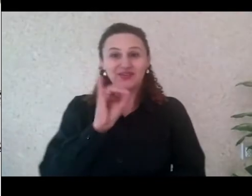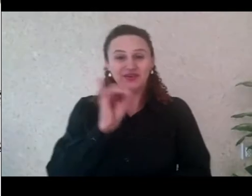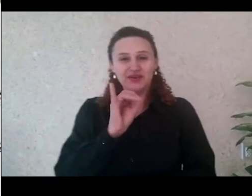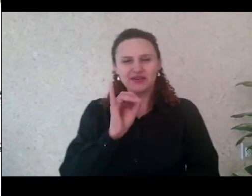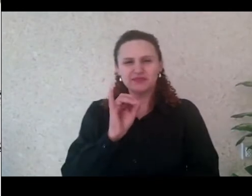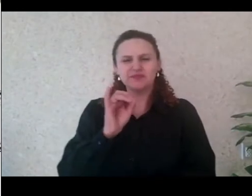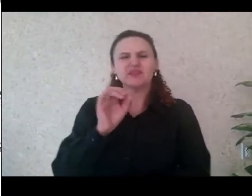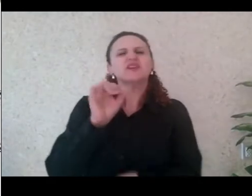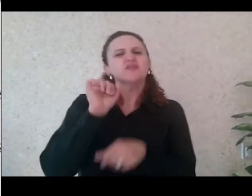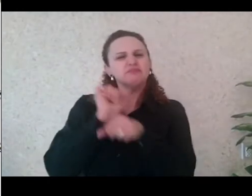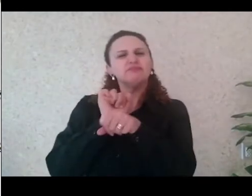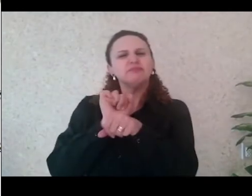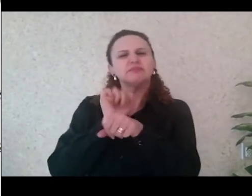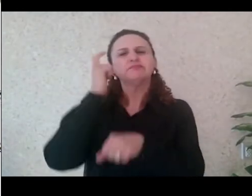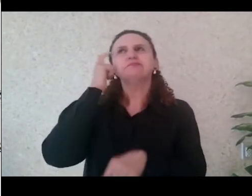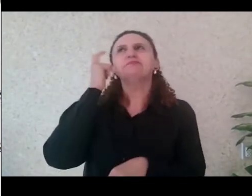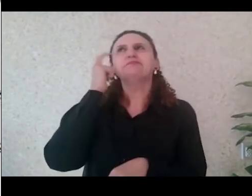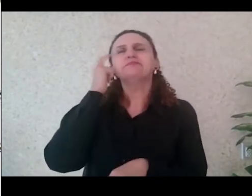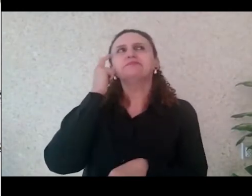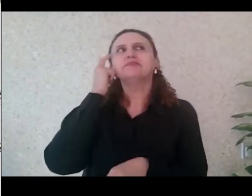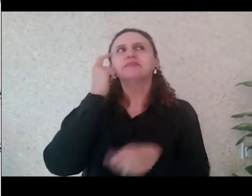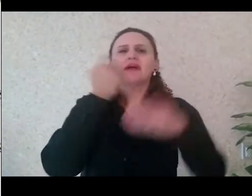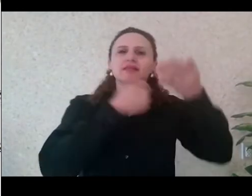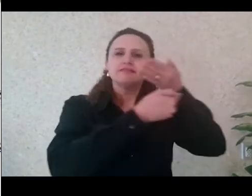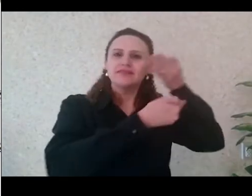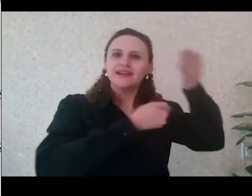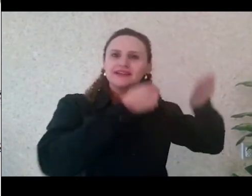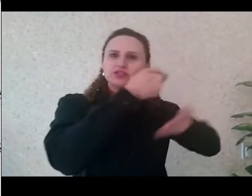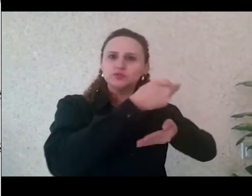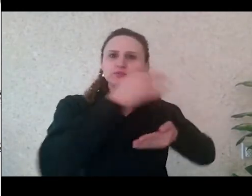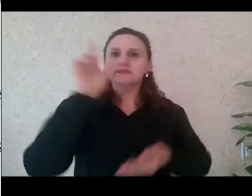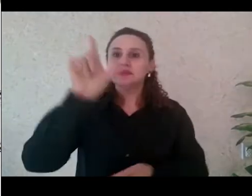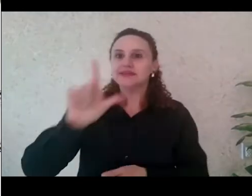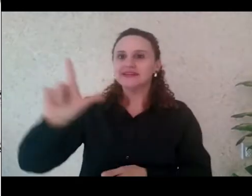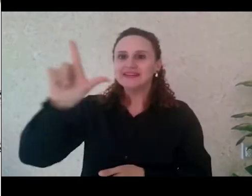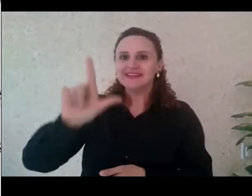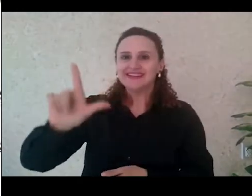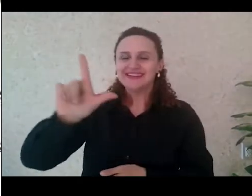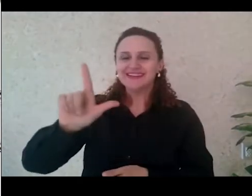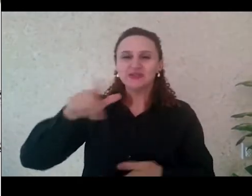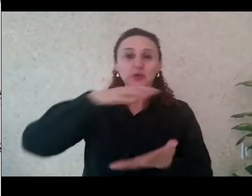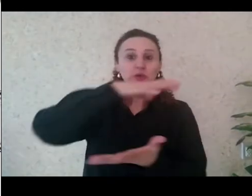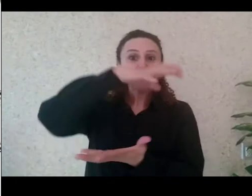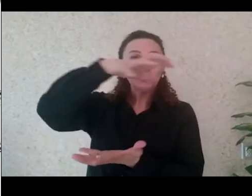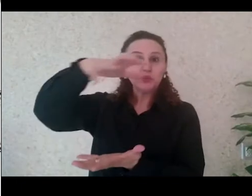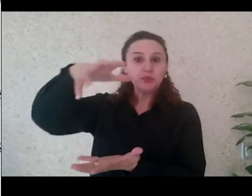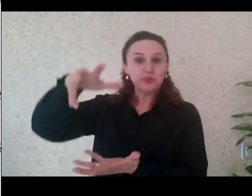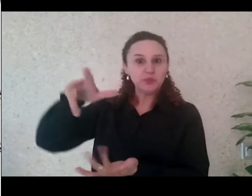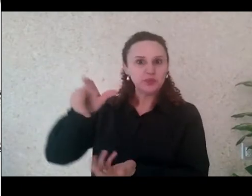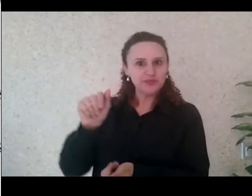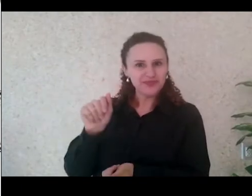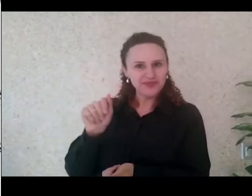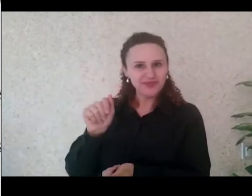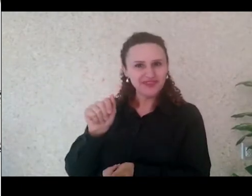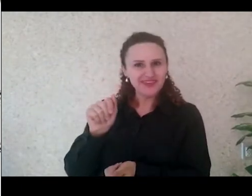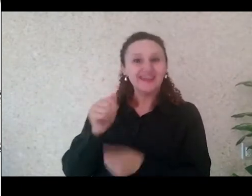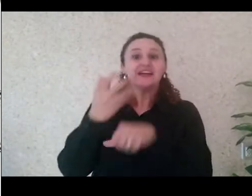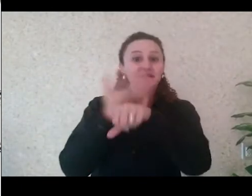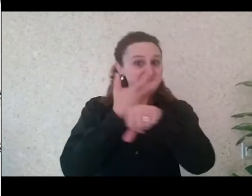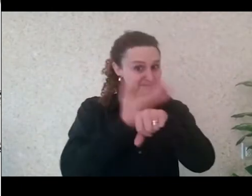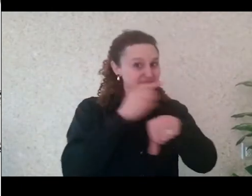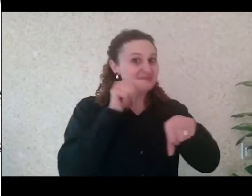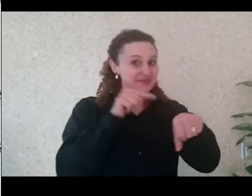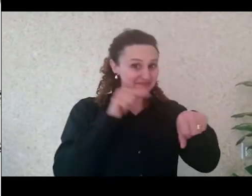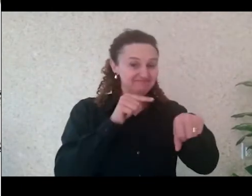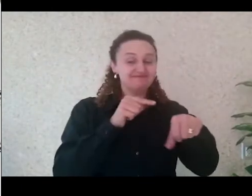Olá, você já parou para pensar nas relações entre a literatura e o mundo? Pois nessa disciplina